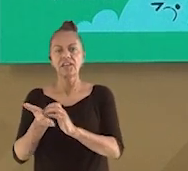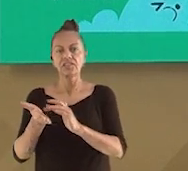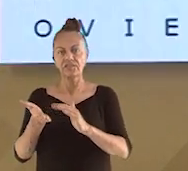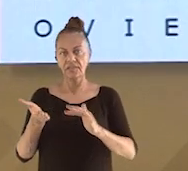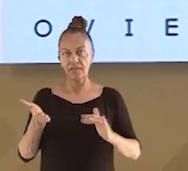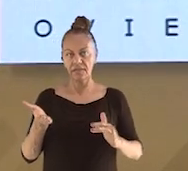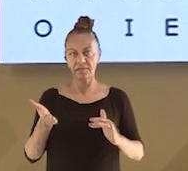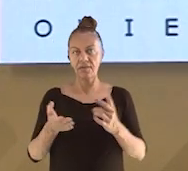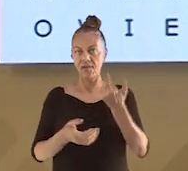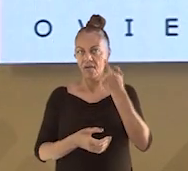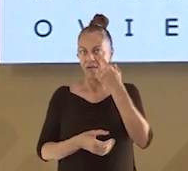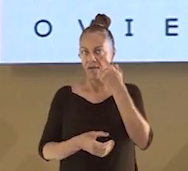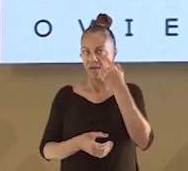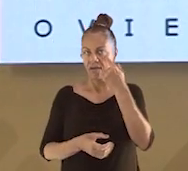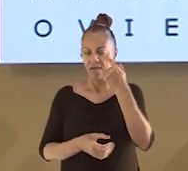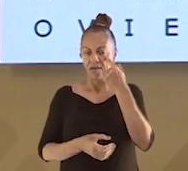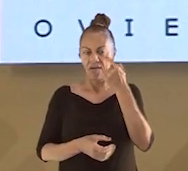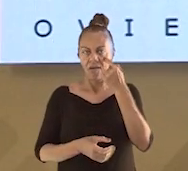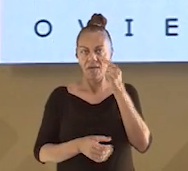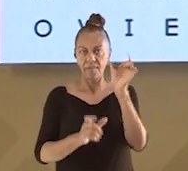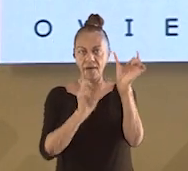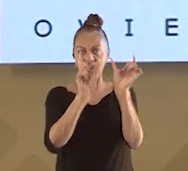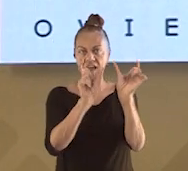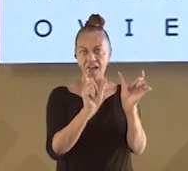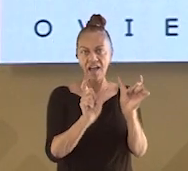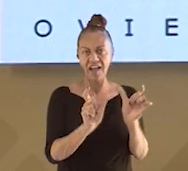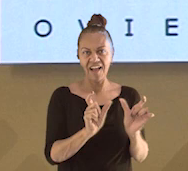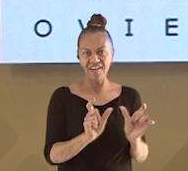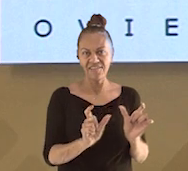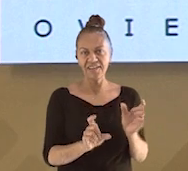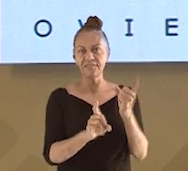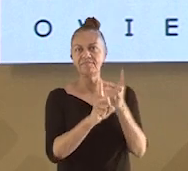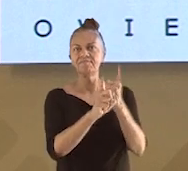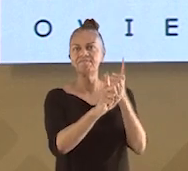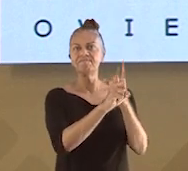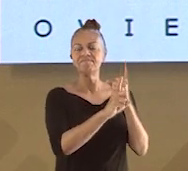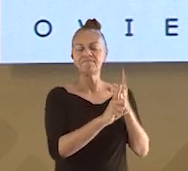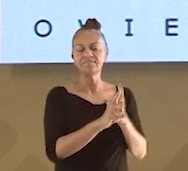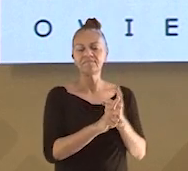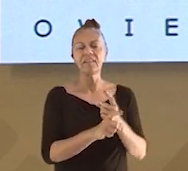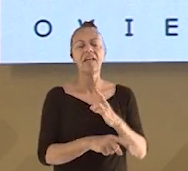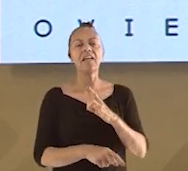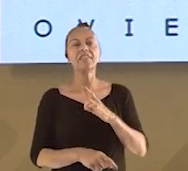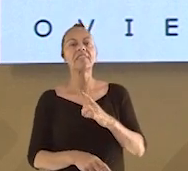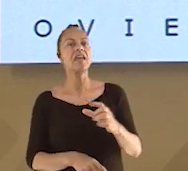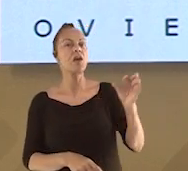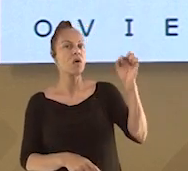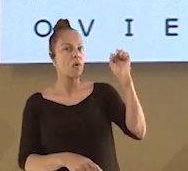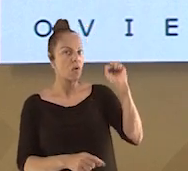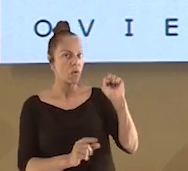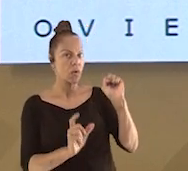Chegou a hora da atividade. Observem esse caça-palavras.